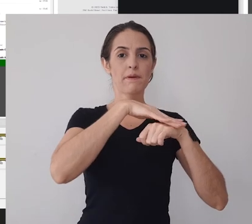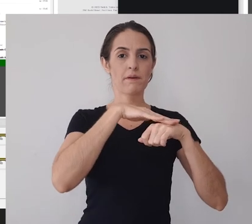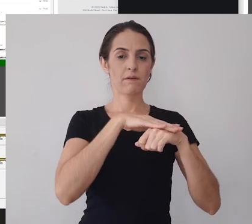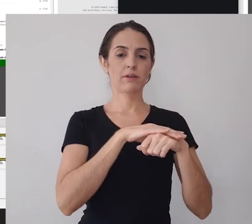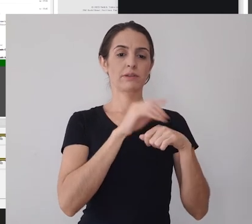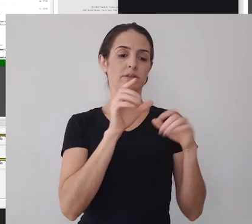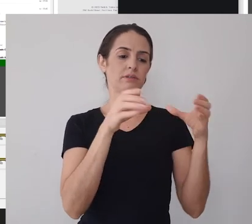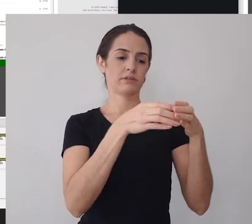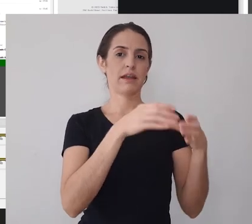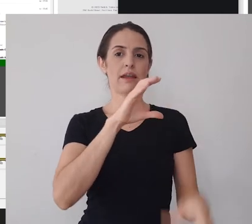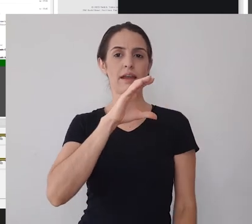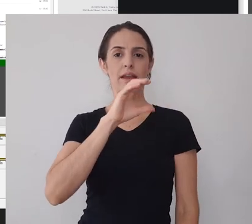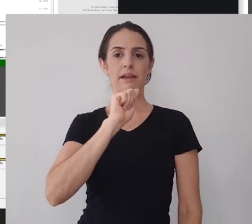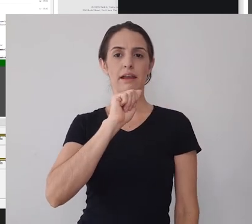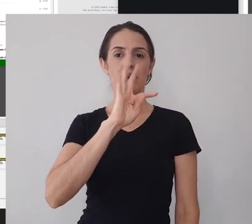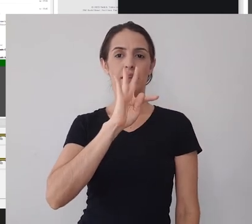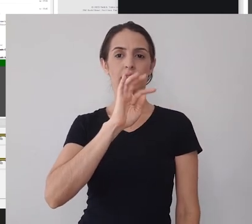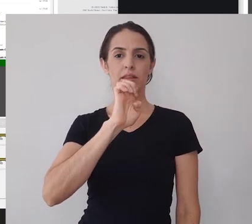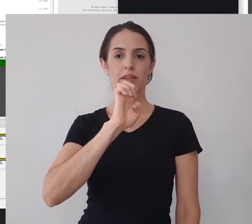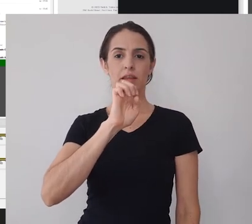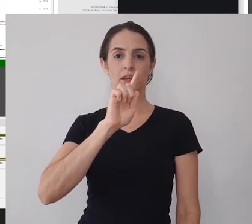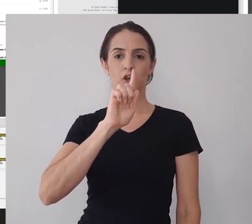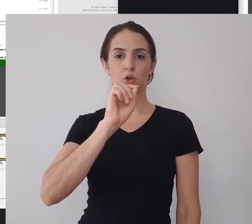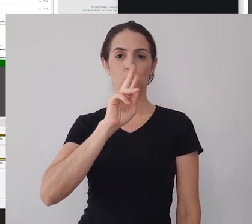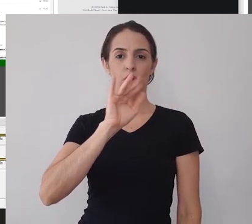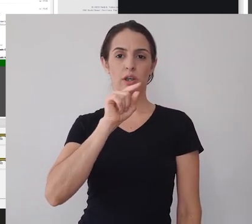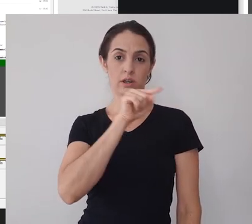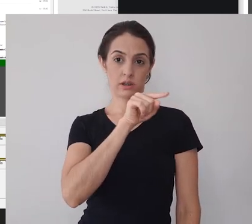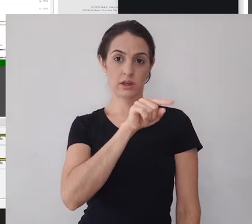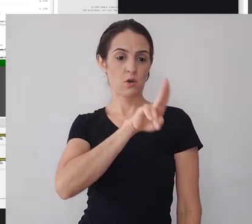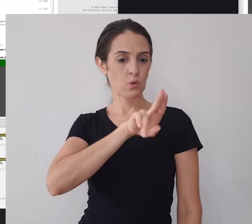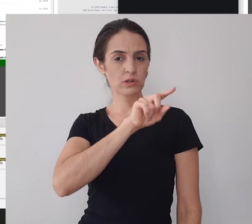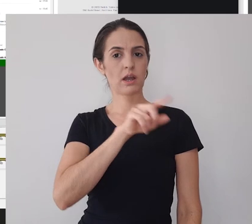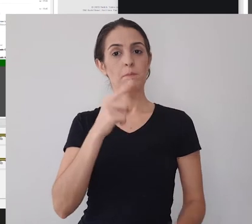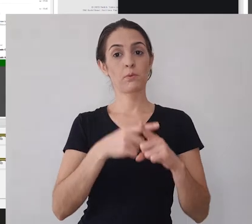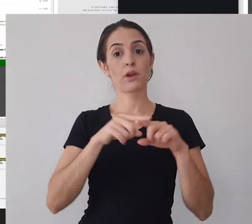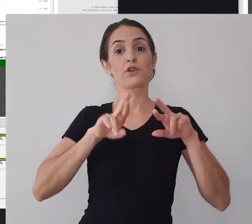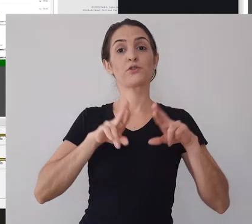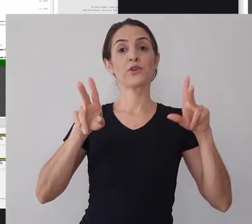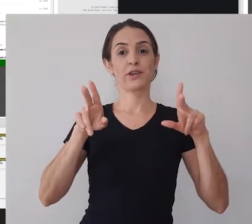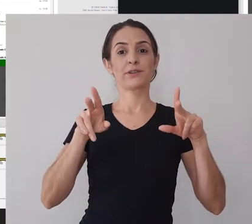conversa, que é uma categoria que você pode usar para ficar diferente das categorias de jogos.